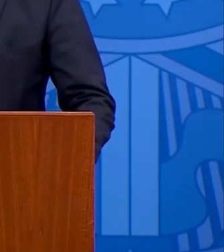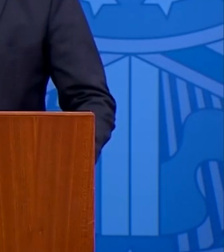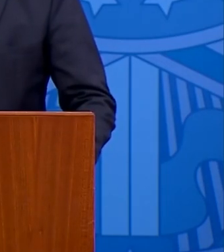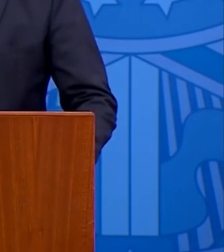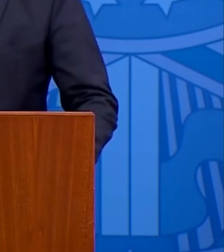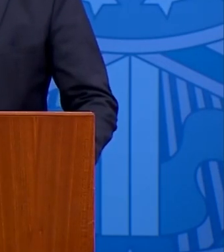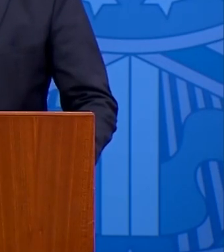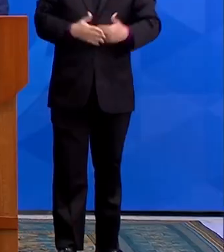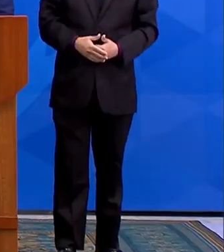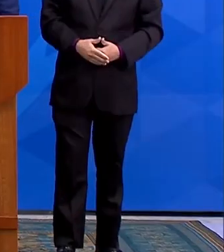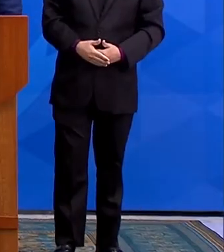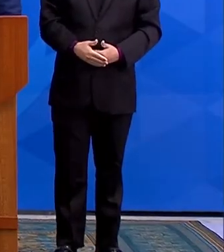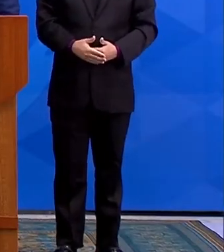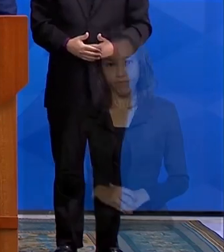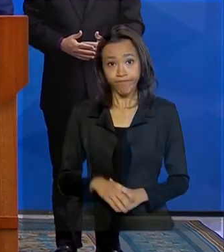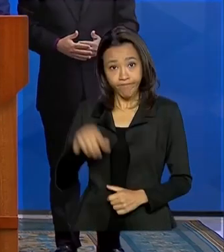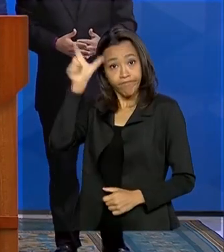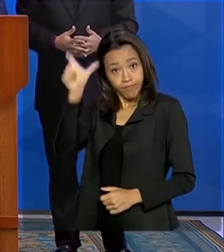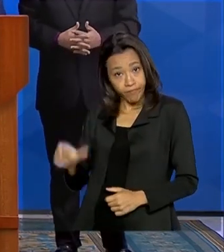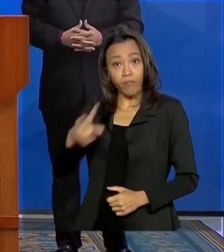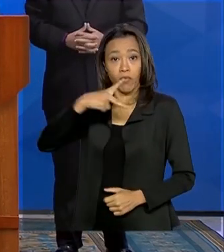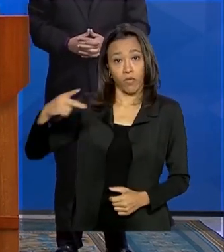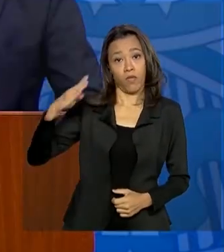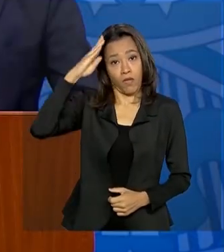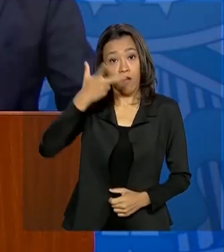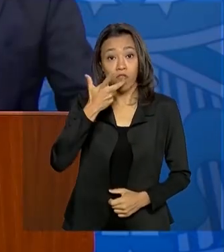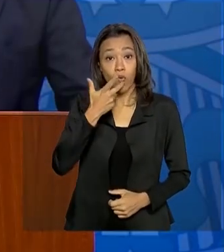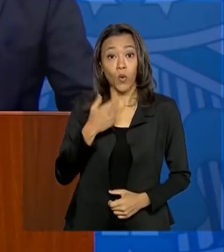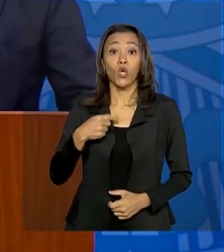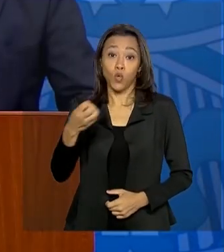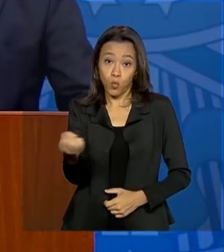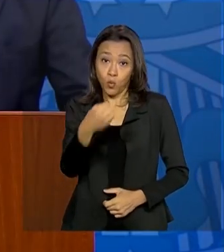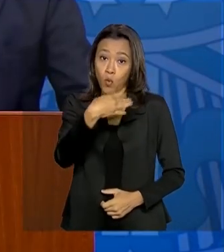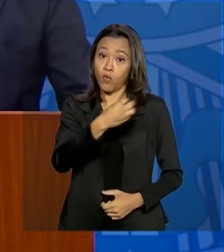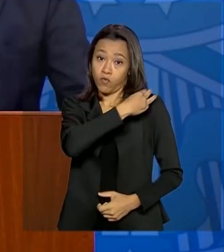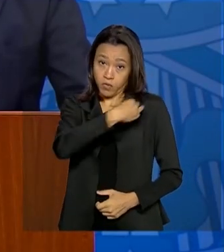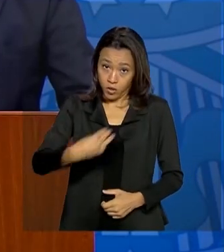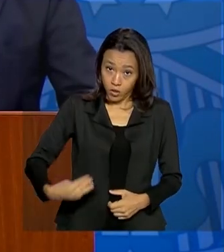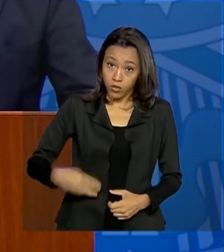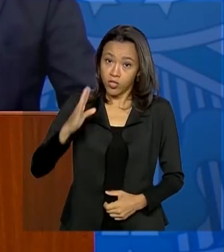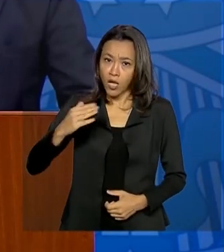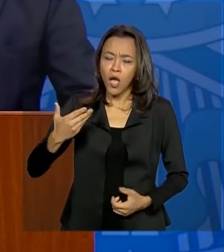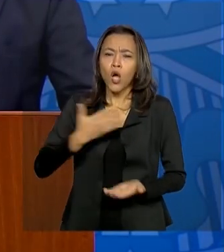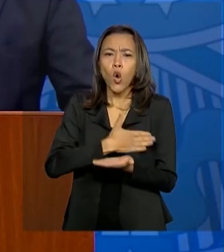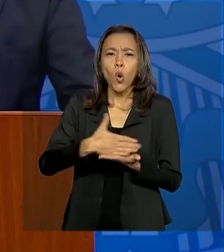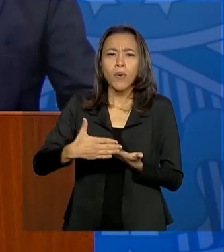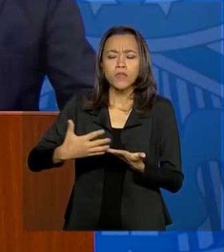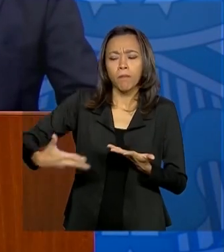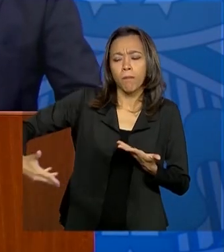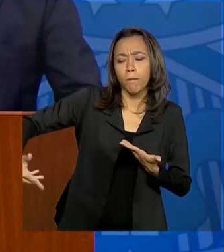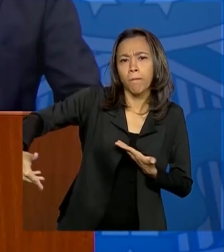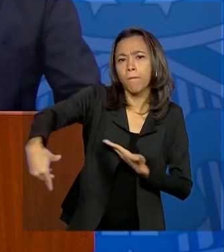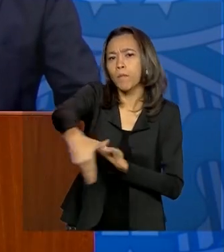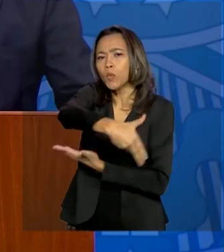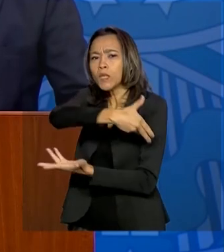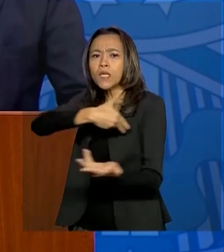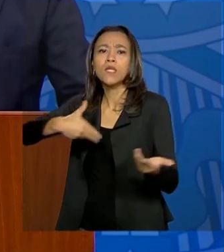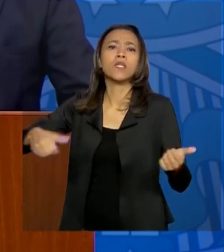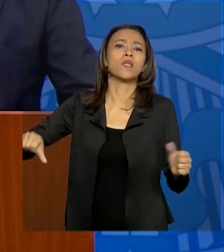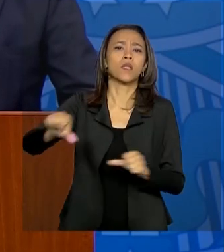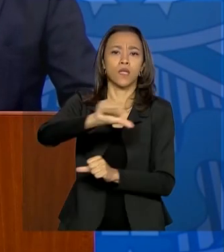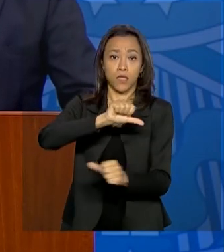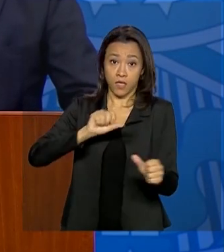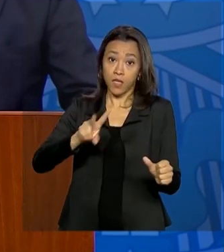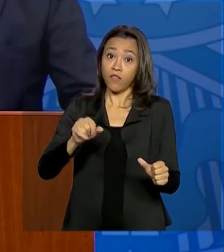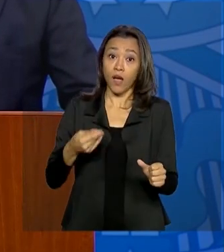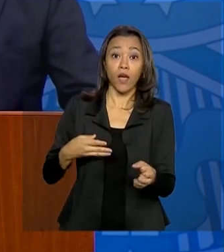não ter emprego. Bolsonaro ressaltou que Teich já começa o processo de transição, que gradualmente vai servir para